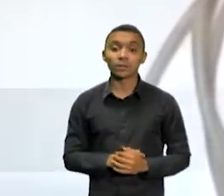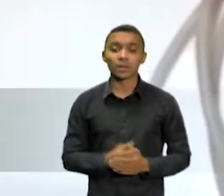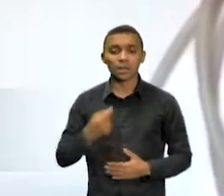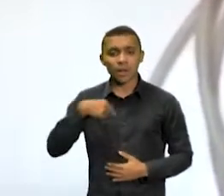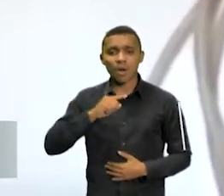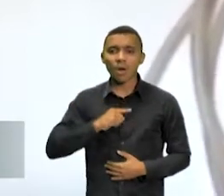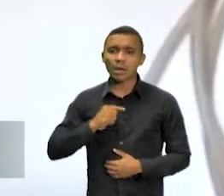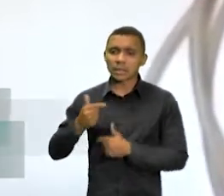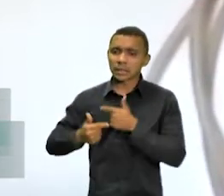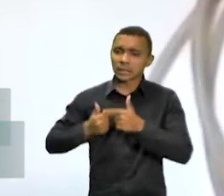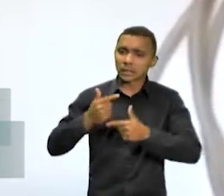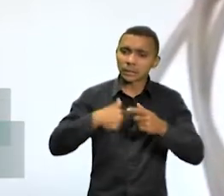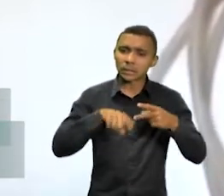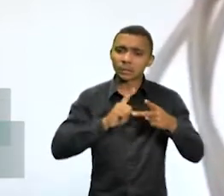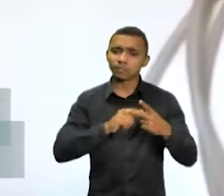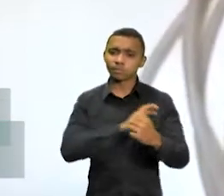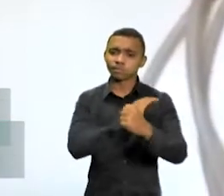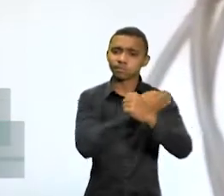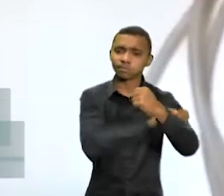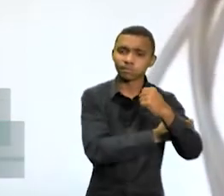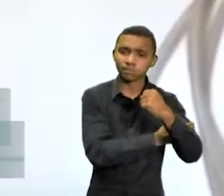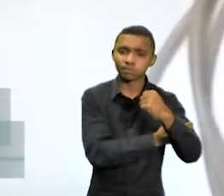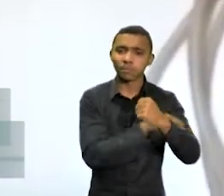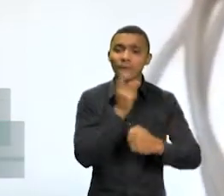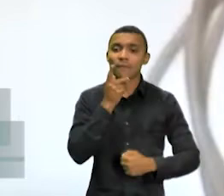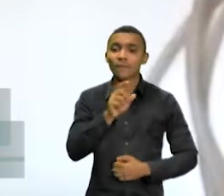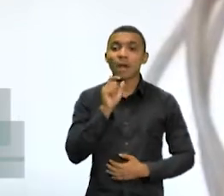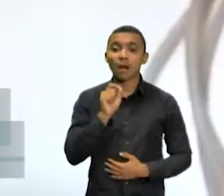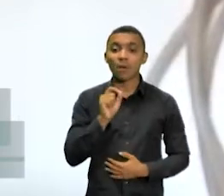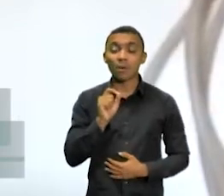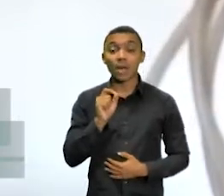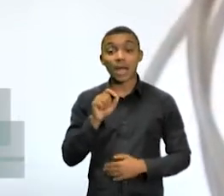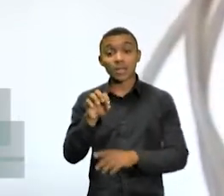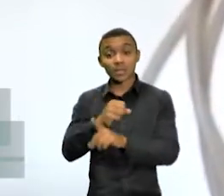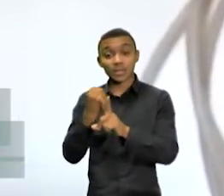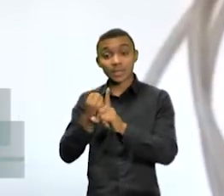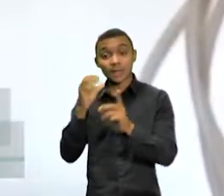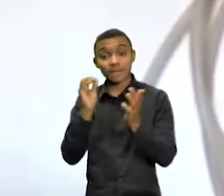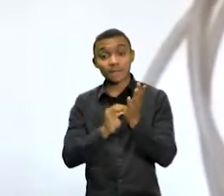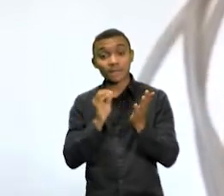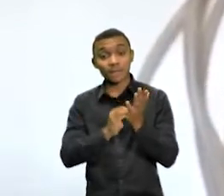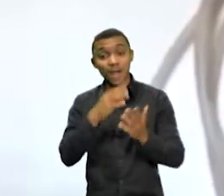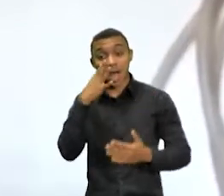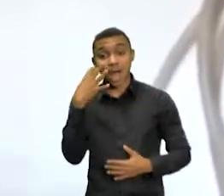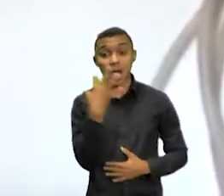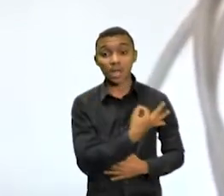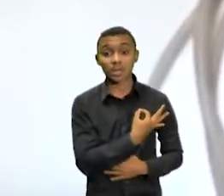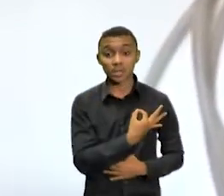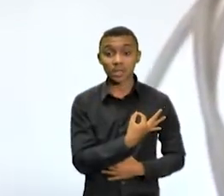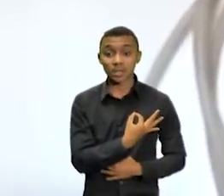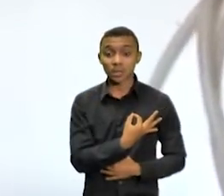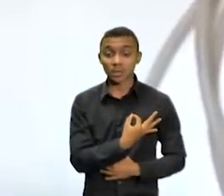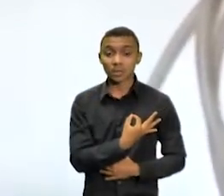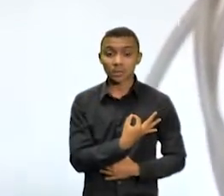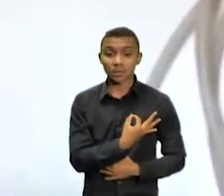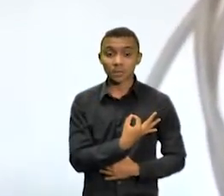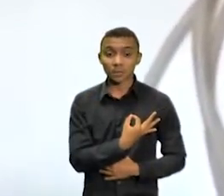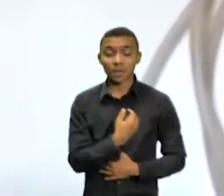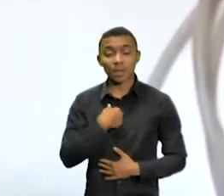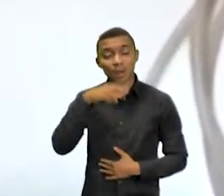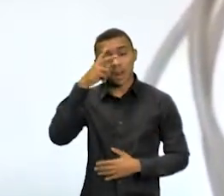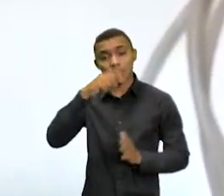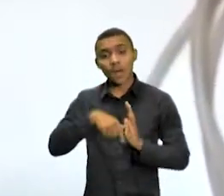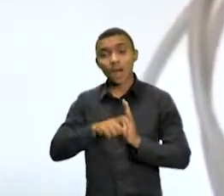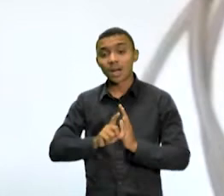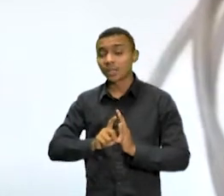o feminismo, é algo que não é visto pela sociedade como um ser de vivência, né? E aí eu lembro de um episódio muito